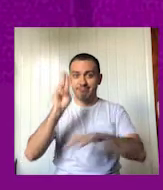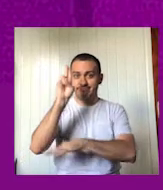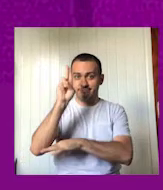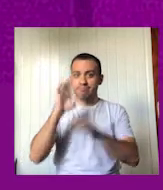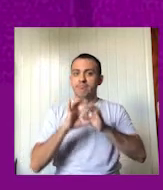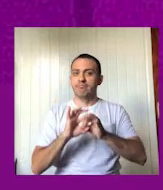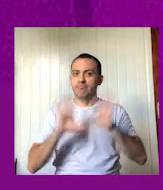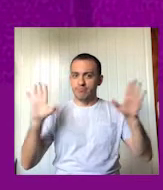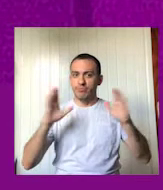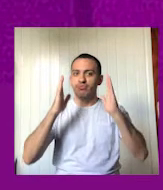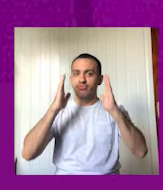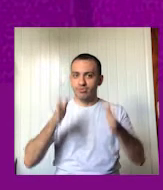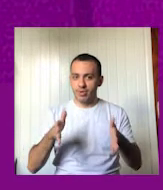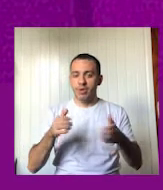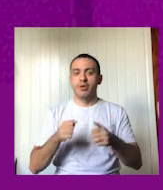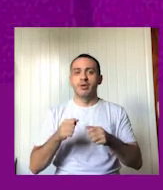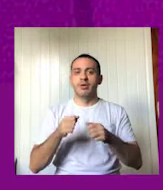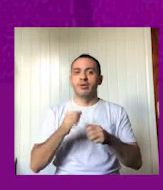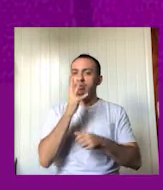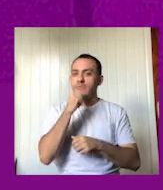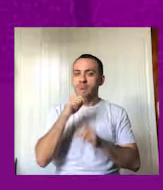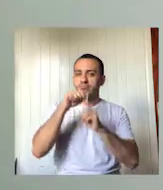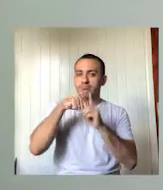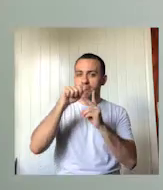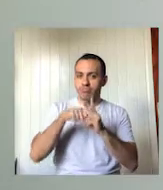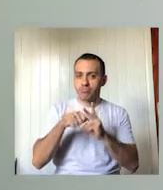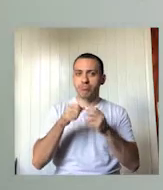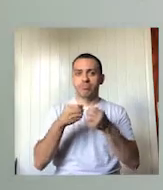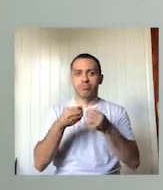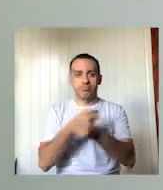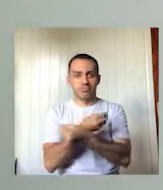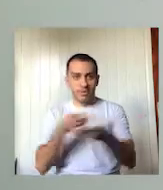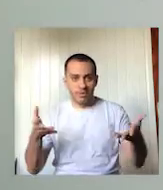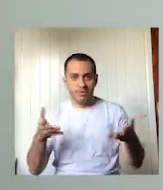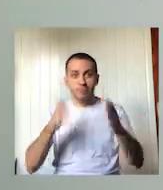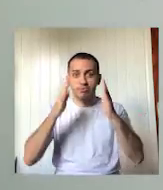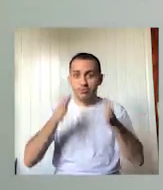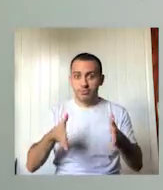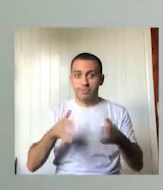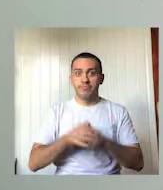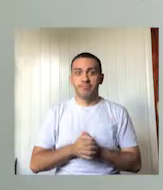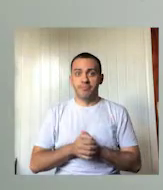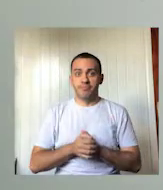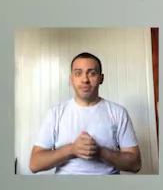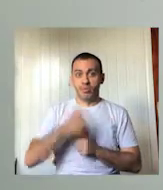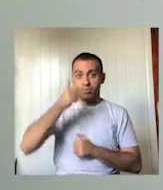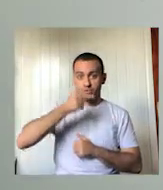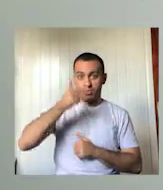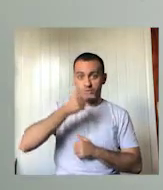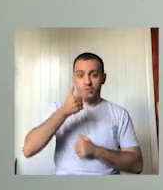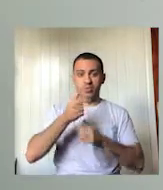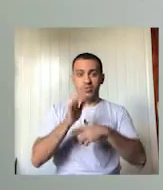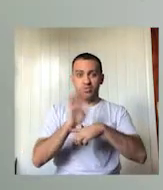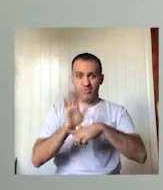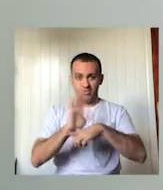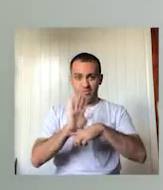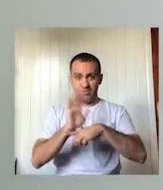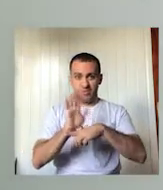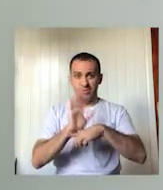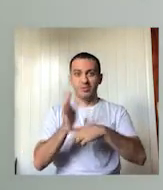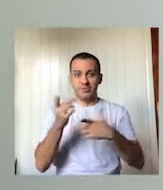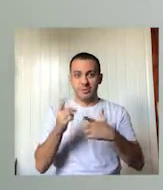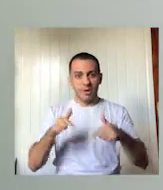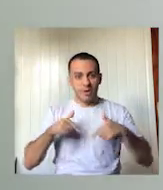e este ano está sendo ofertado na modalidade EAD. Já está disponível o segundo vídeo com as ações da Unifap no